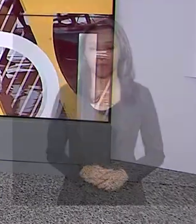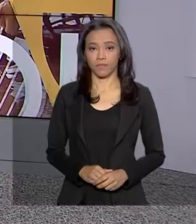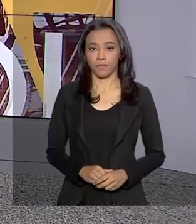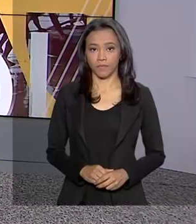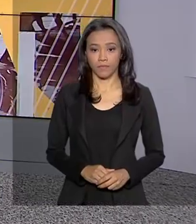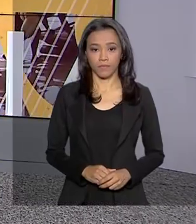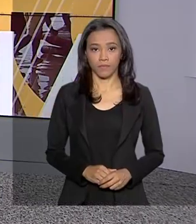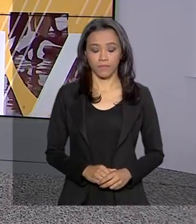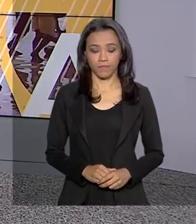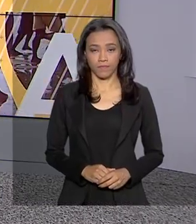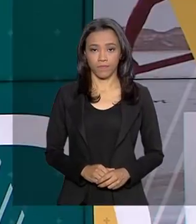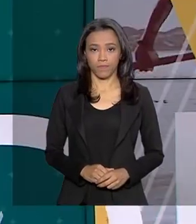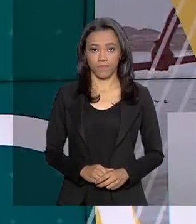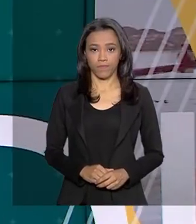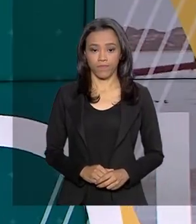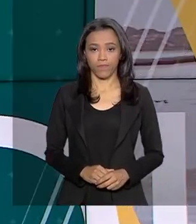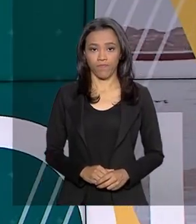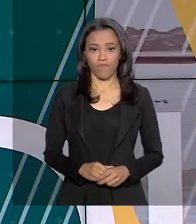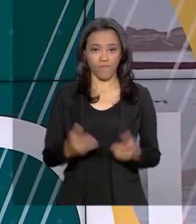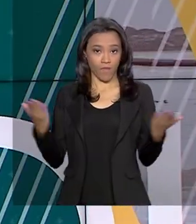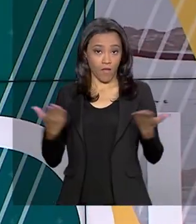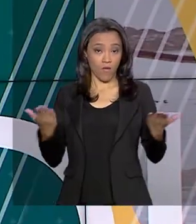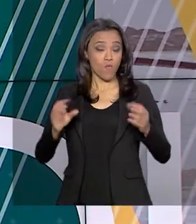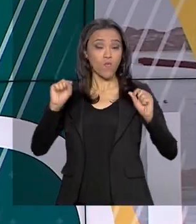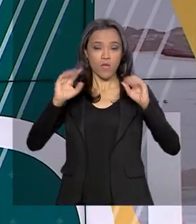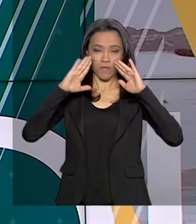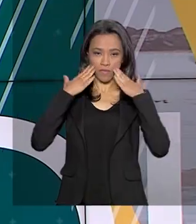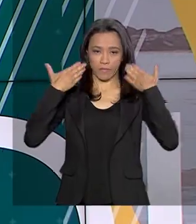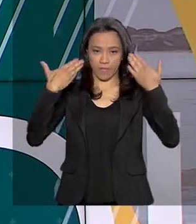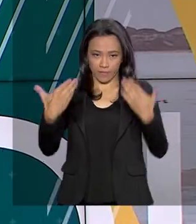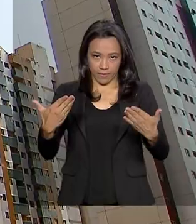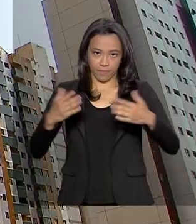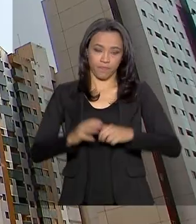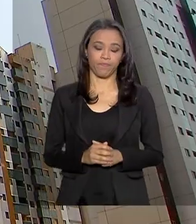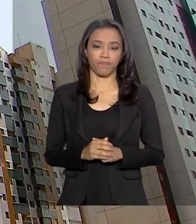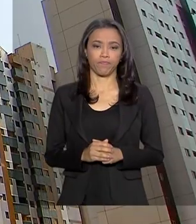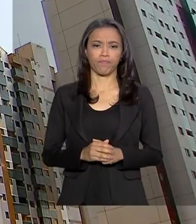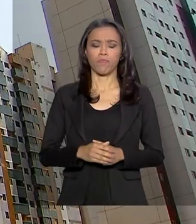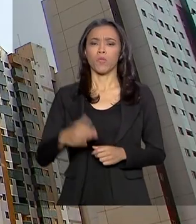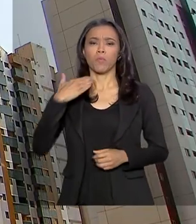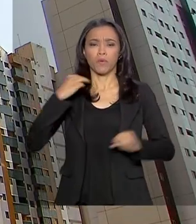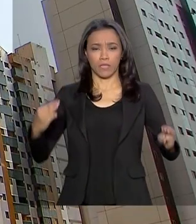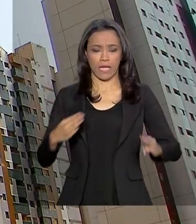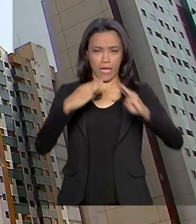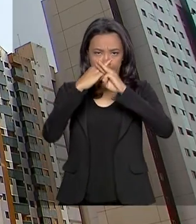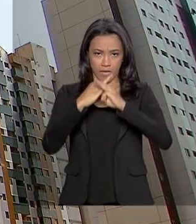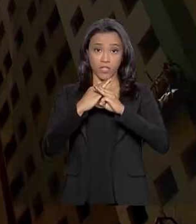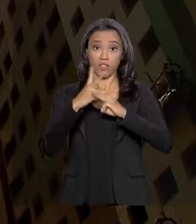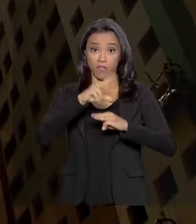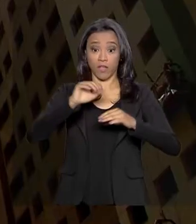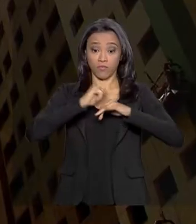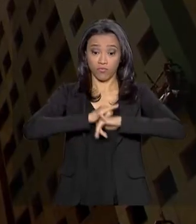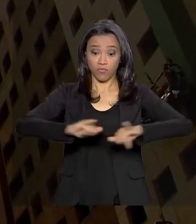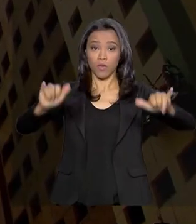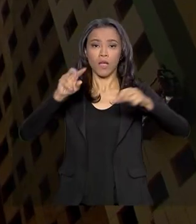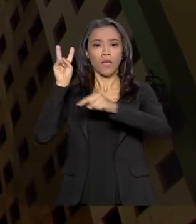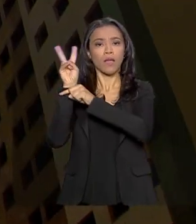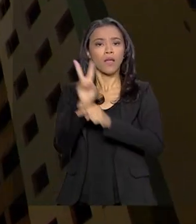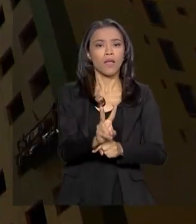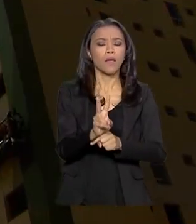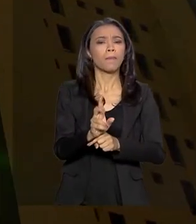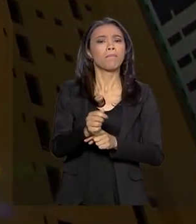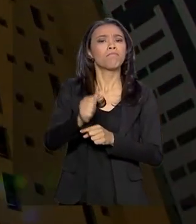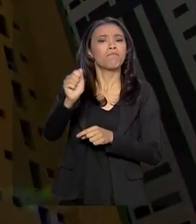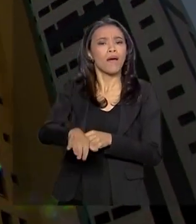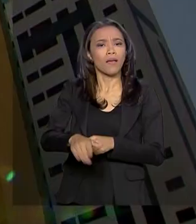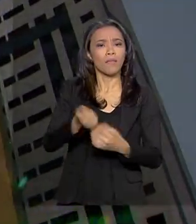informação e serviço pra você. Confira os destaques desta edição. Caixa Econômica Federal lança linha de crédito mais barata para